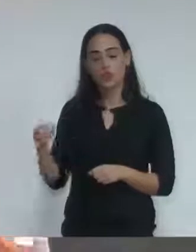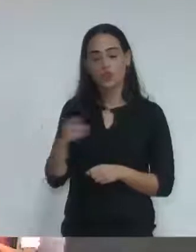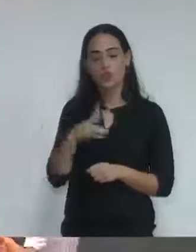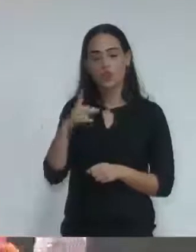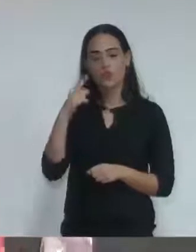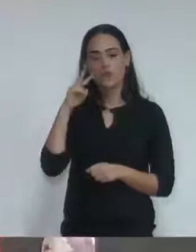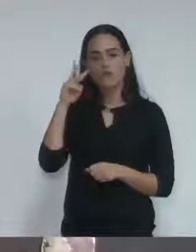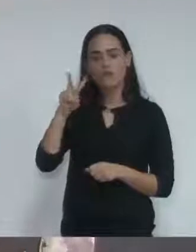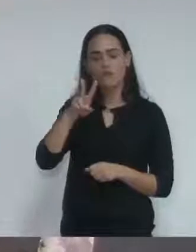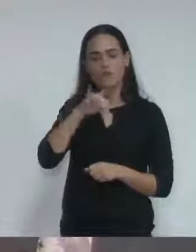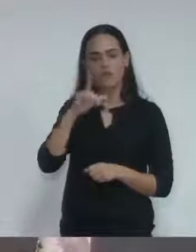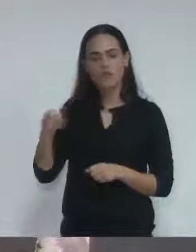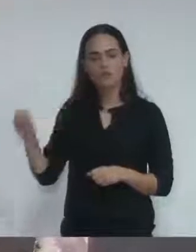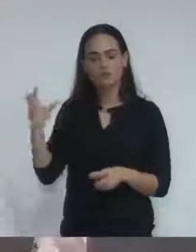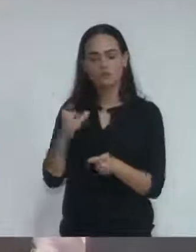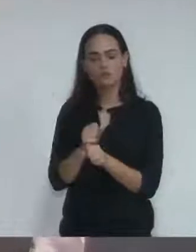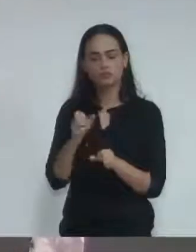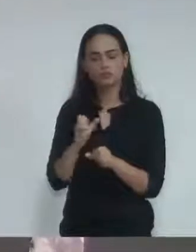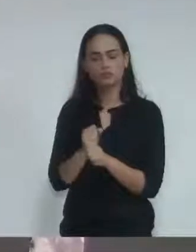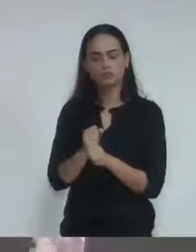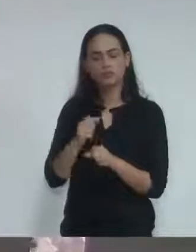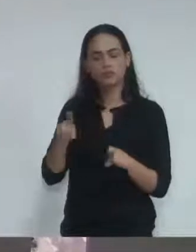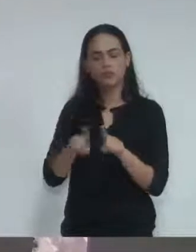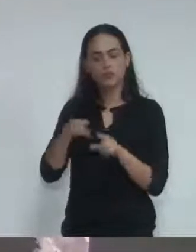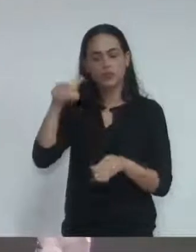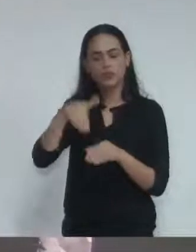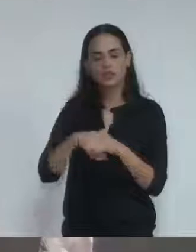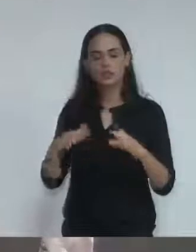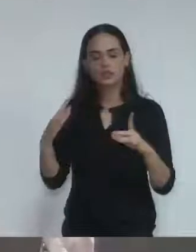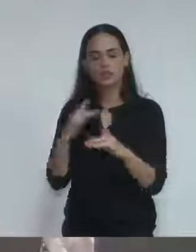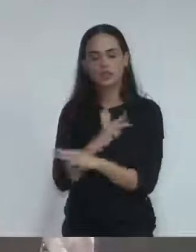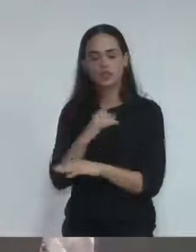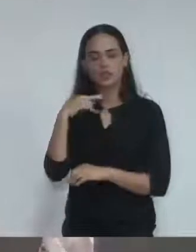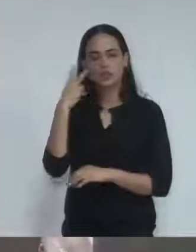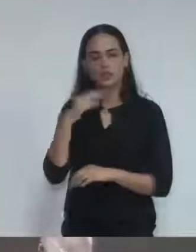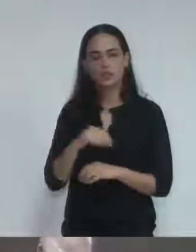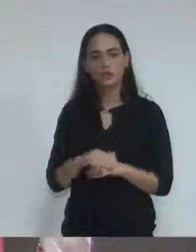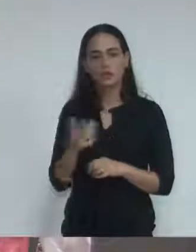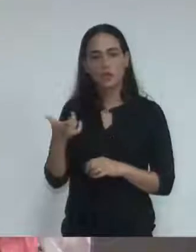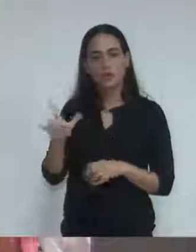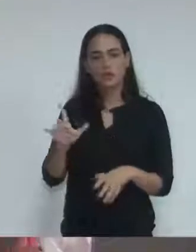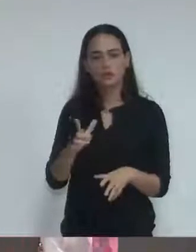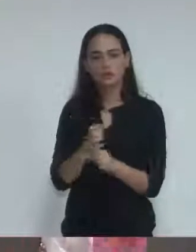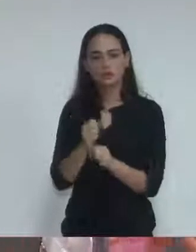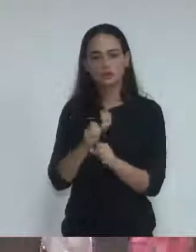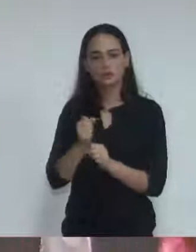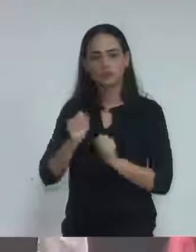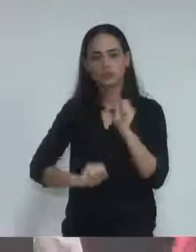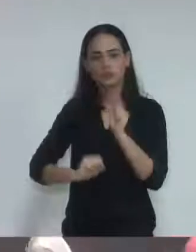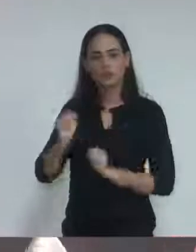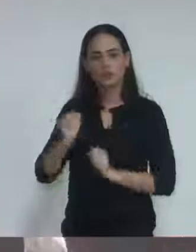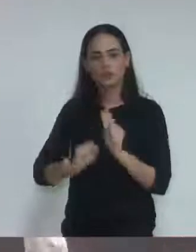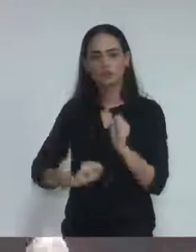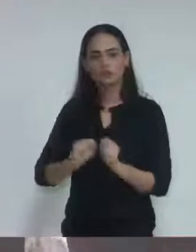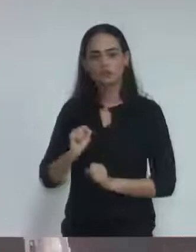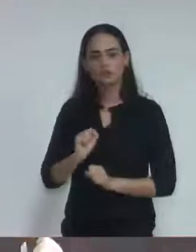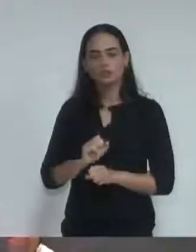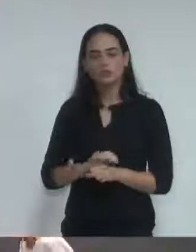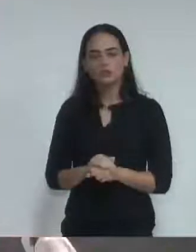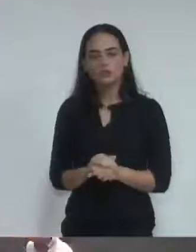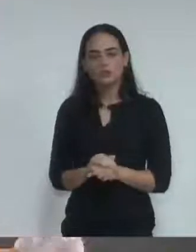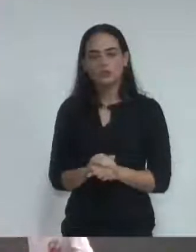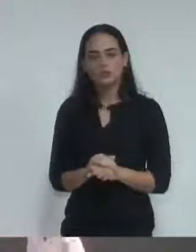Contabilidade, endereço Rua Monteiro de Barros, número 330, centro. GSI Contabilidade, endereço Rua Arnaldo Biagiole,